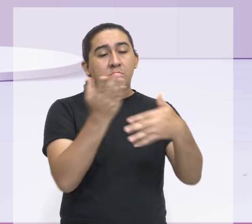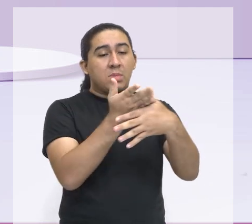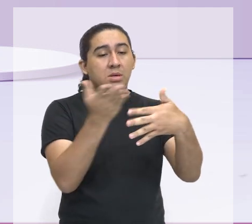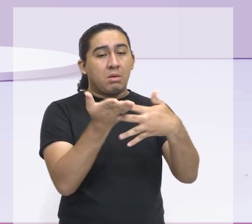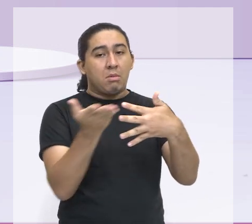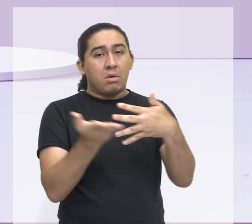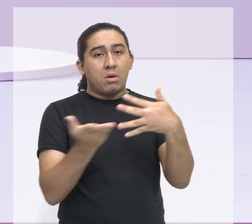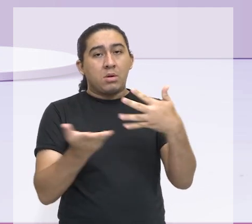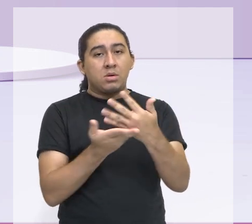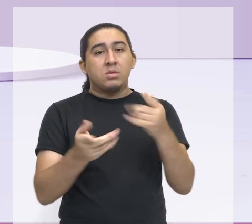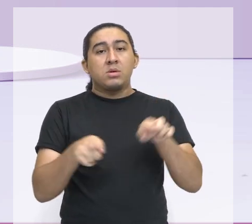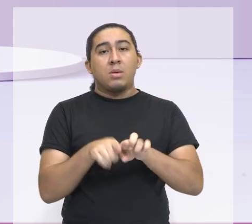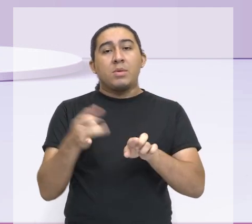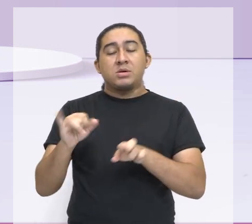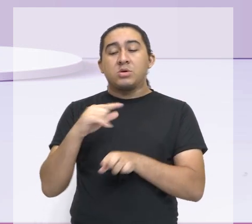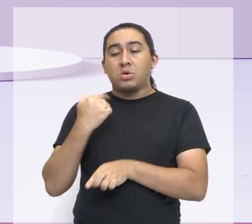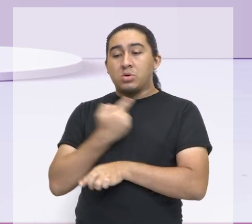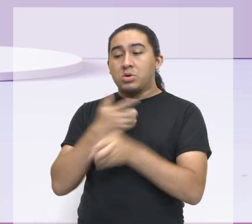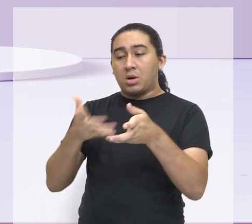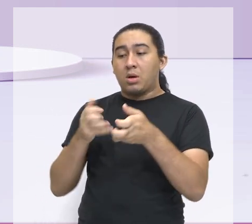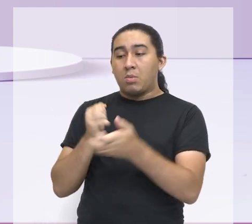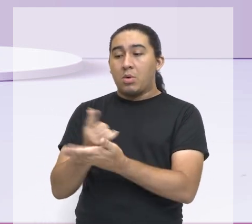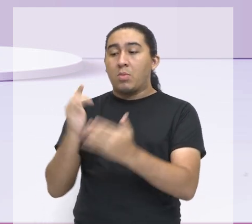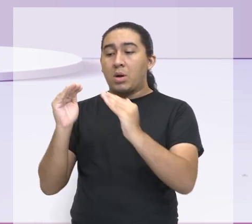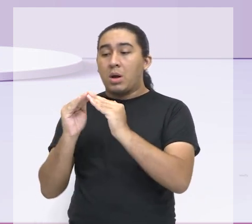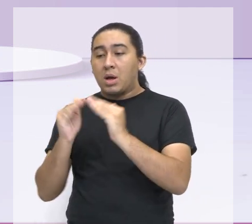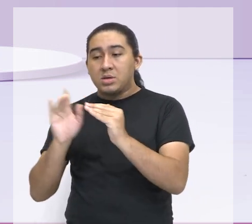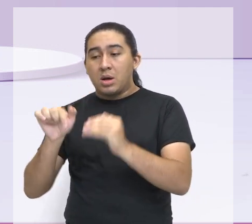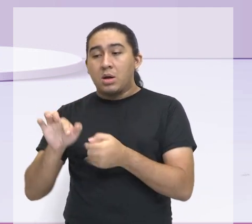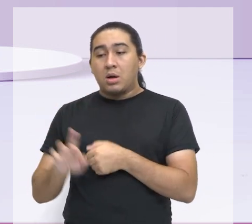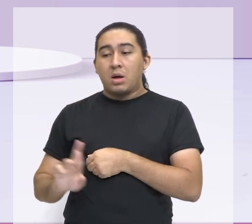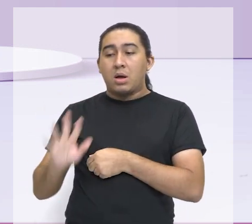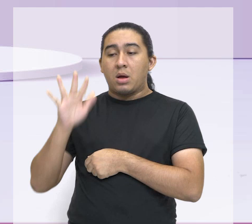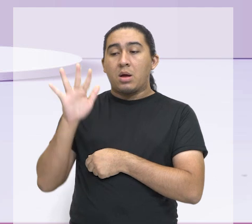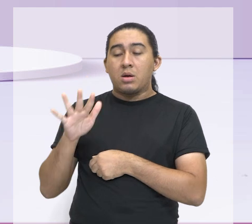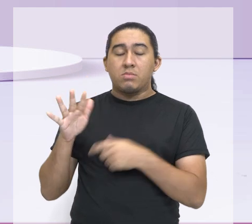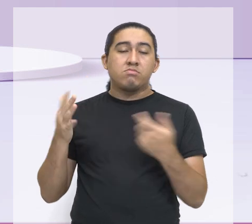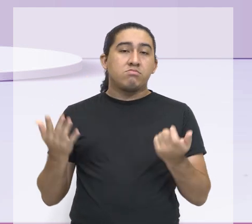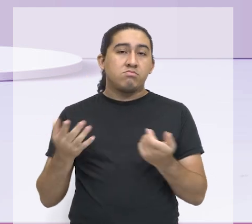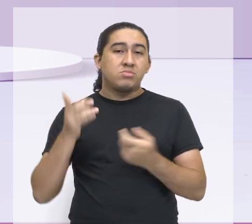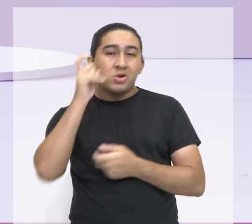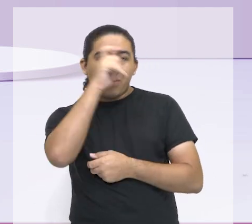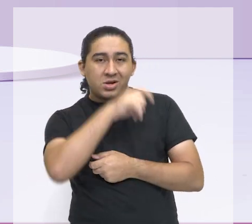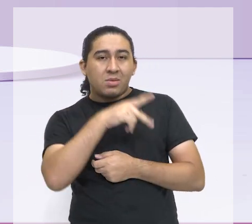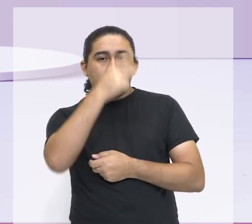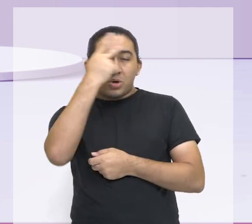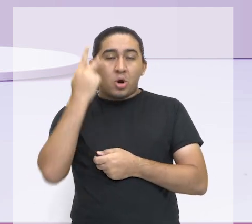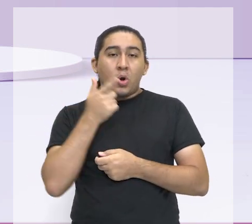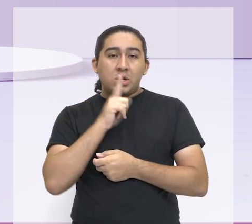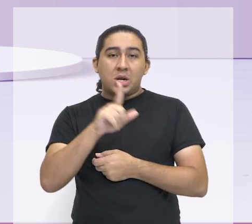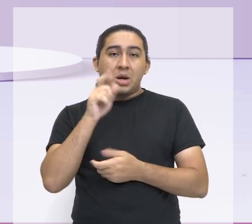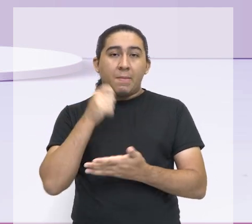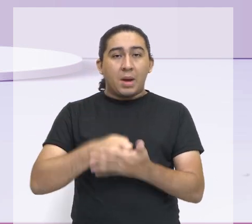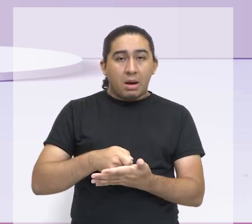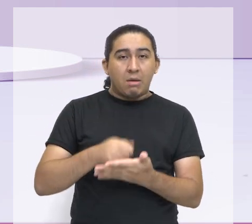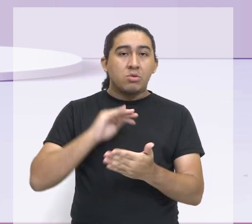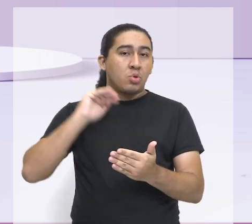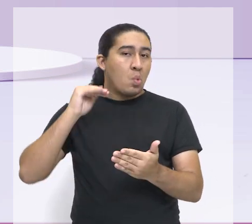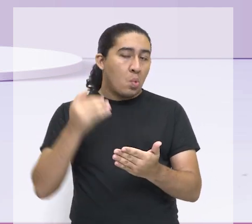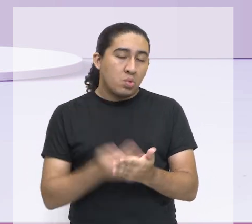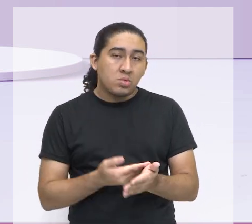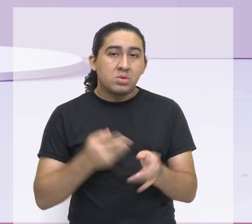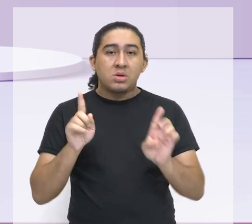carro, para ter uma casa, que são bens muito caros, dificilmente você consegue comprar esses produtos à vista, você